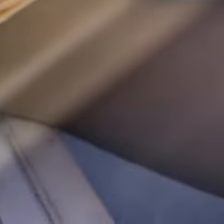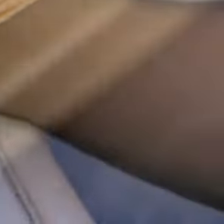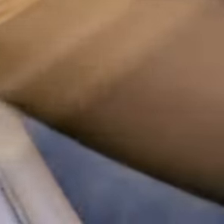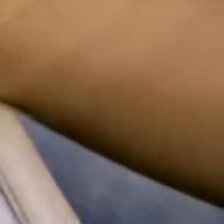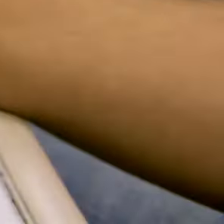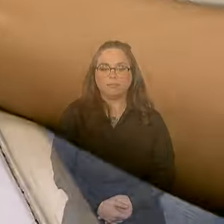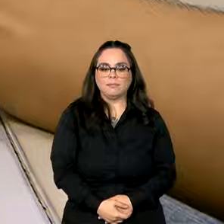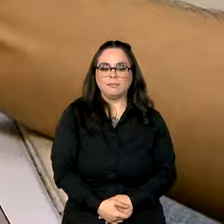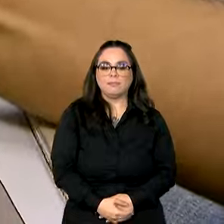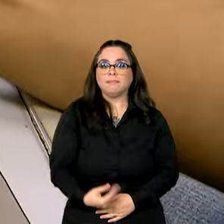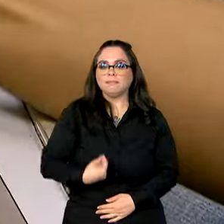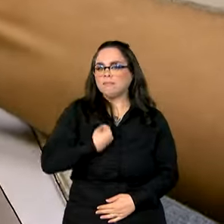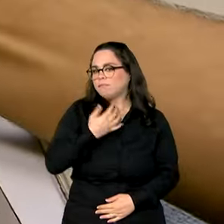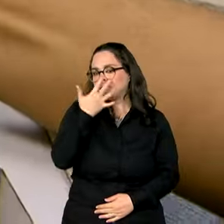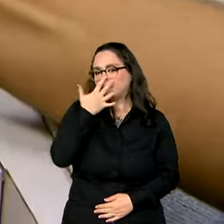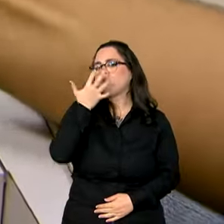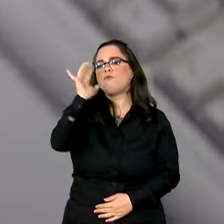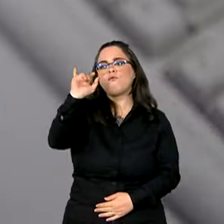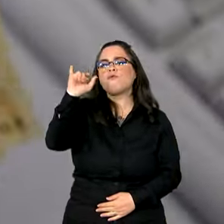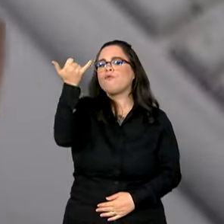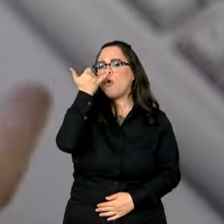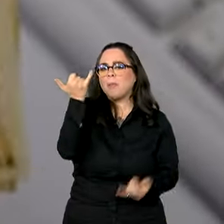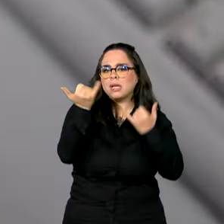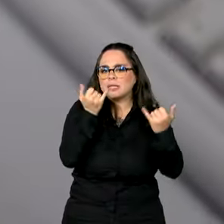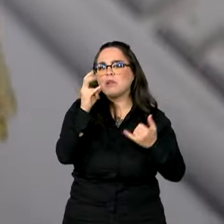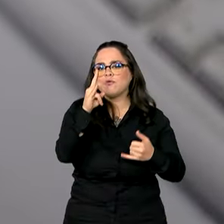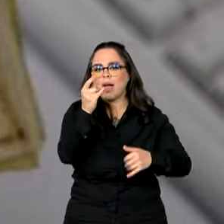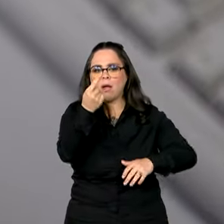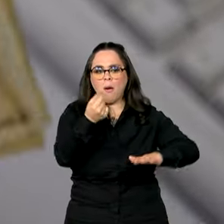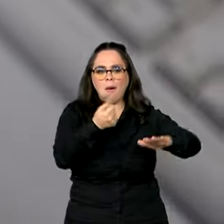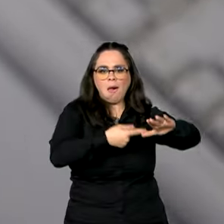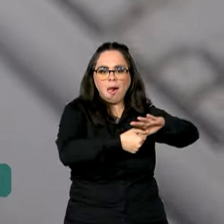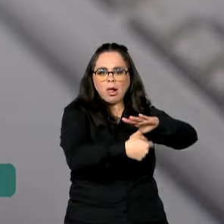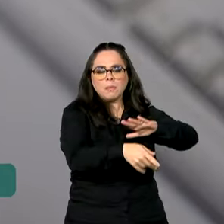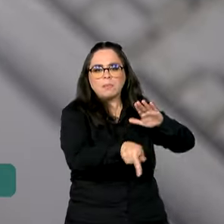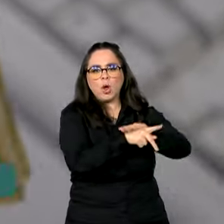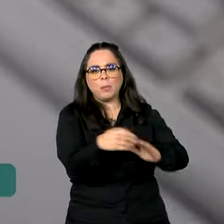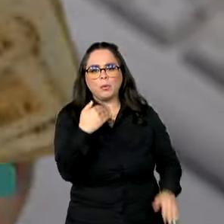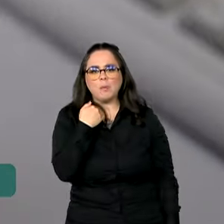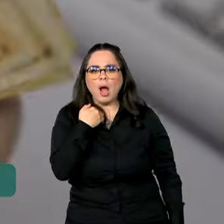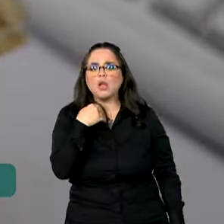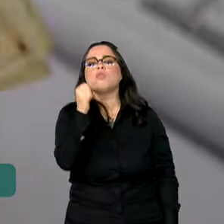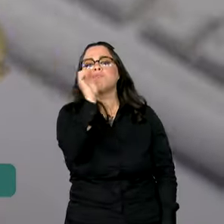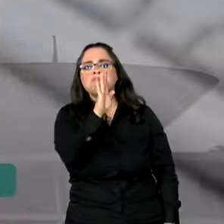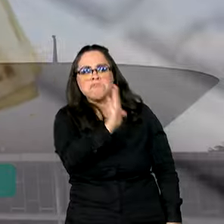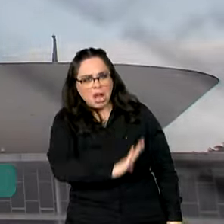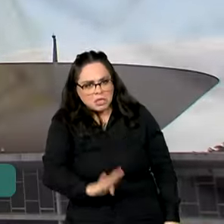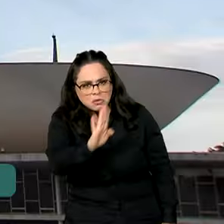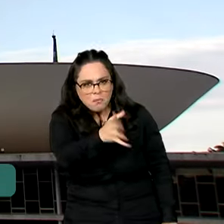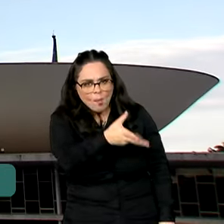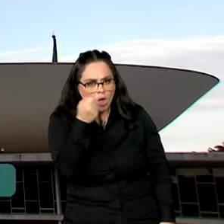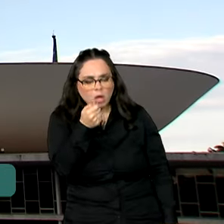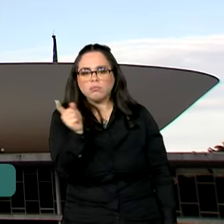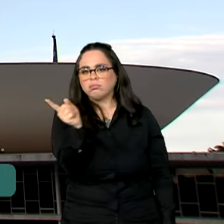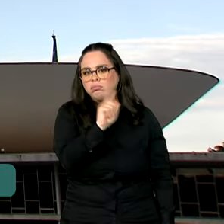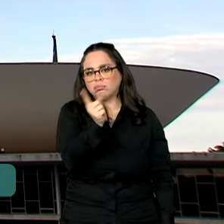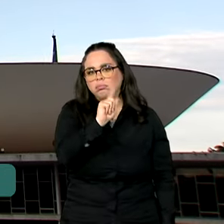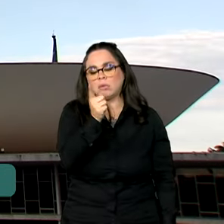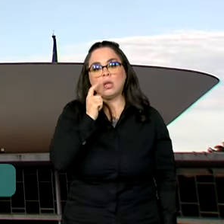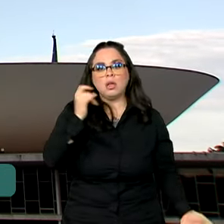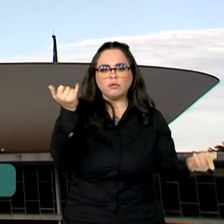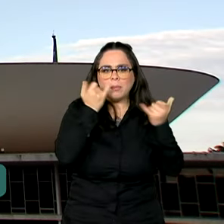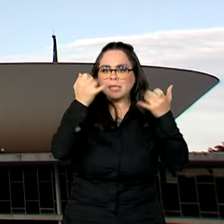É falsa a informação de que haverá confisco de dinheiro das contas bancárias dos brasileiros. A informação